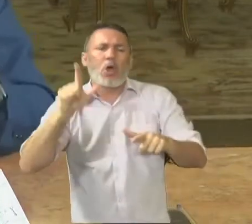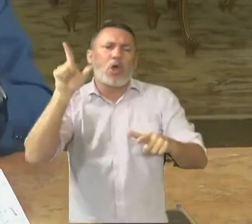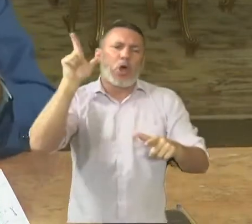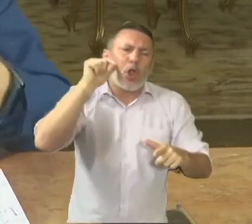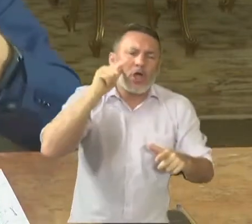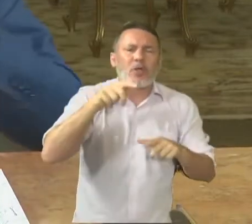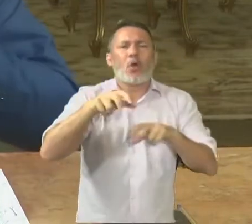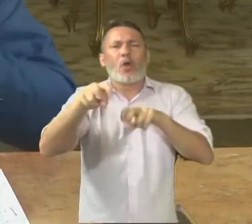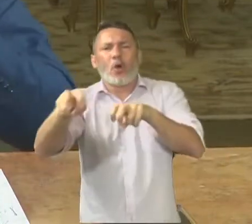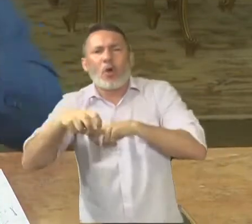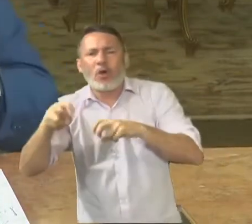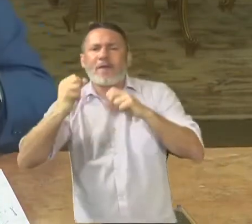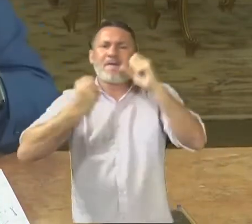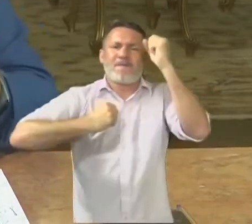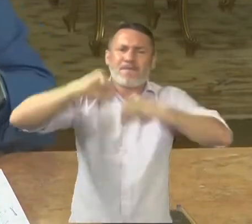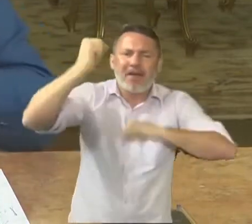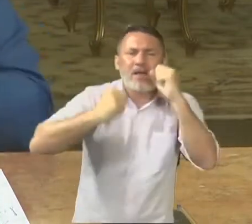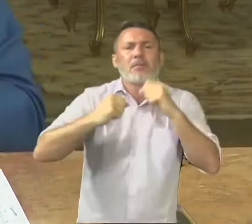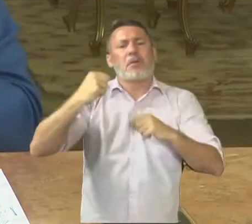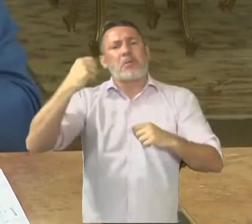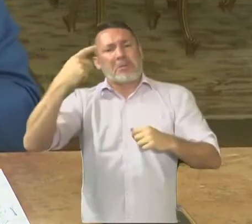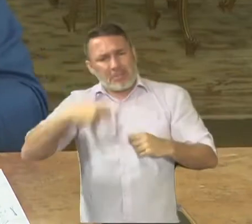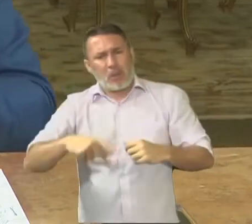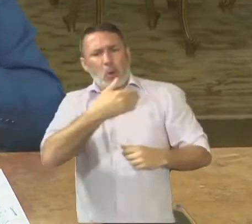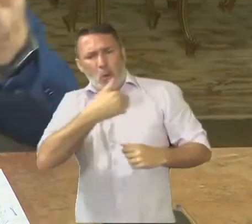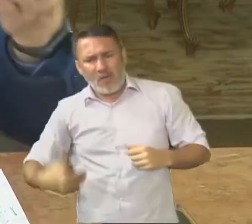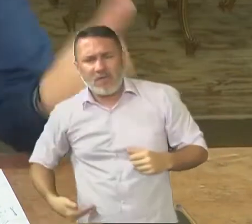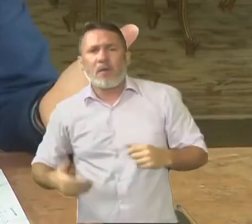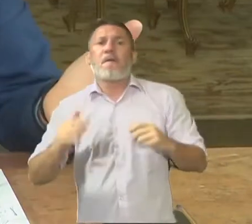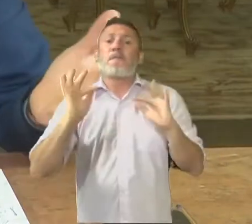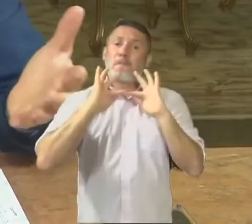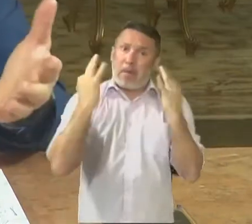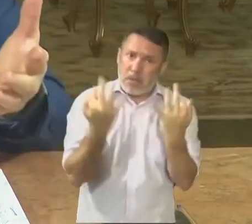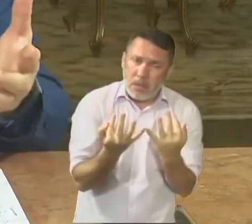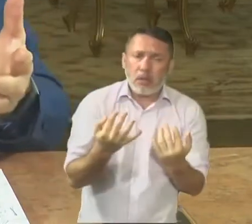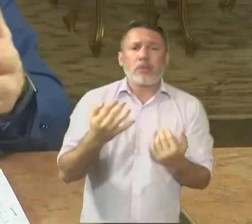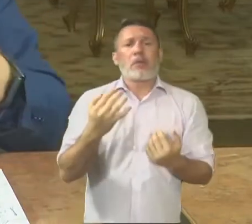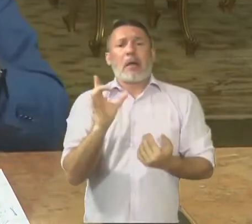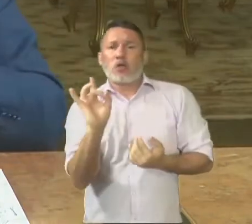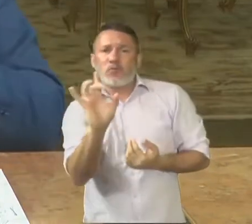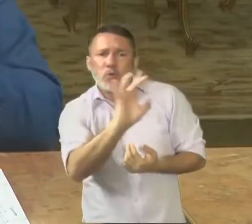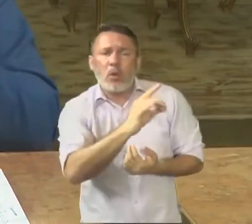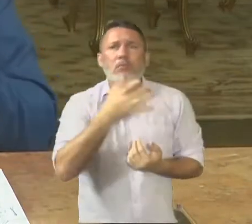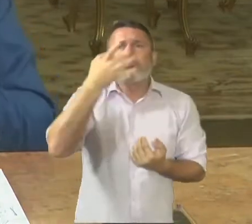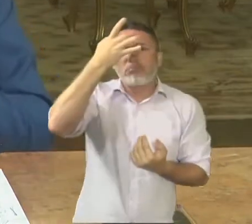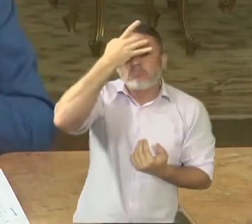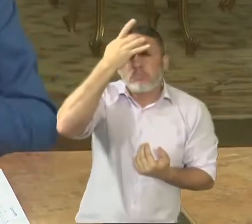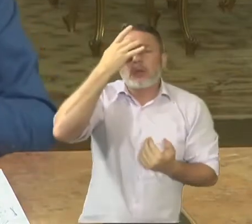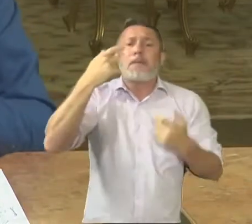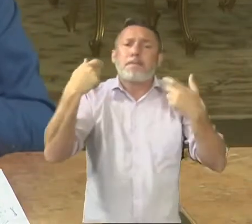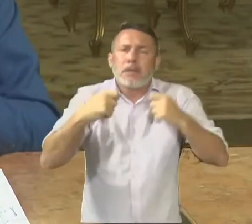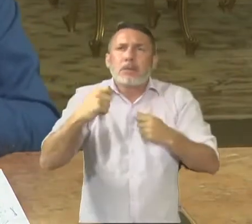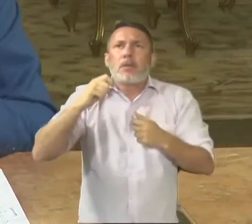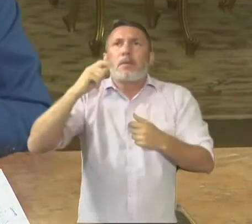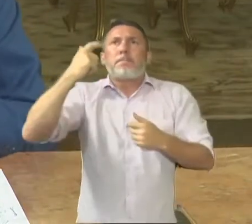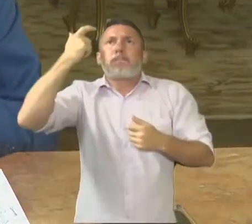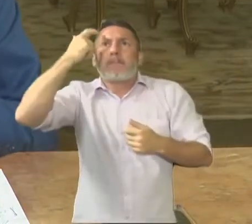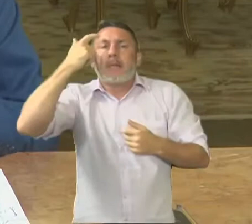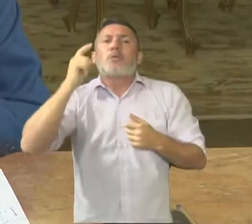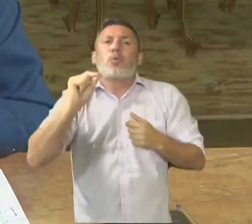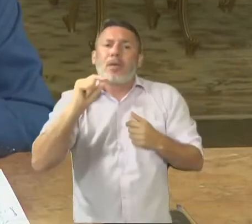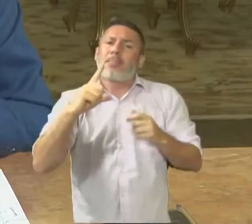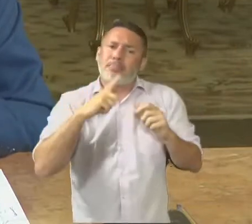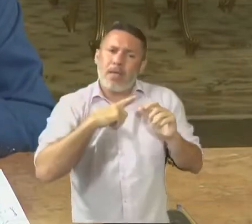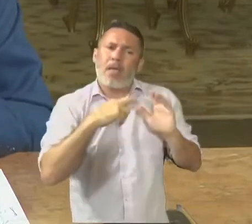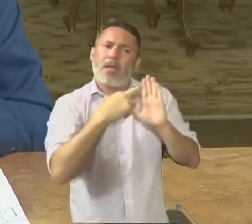agricultura, nós individualmente, nós na família, nós nas nossas atividades, a gente siga cumprindo os